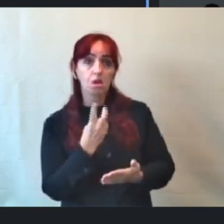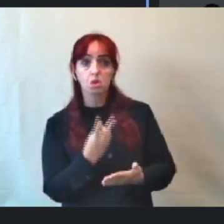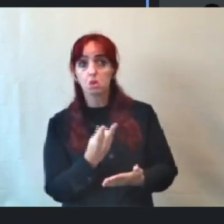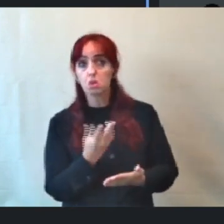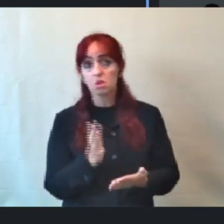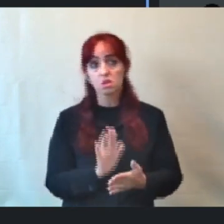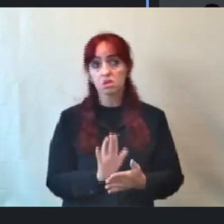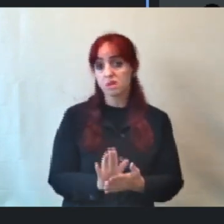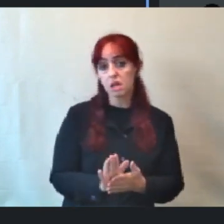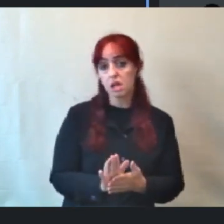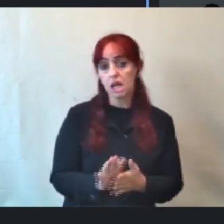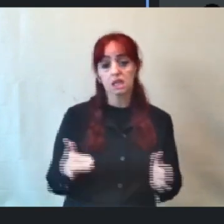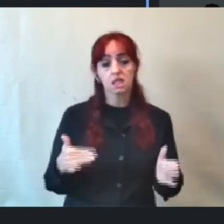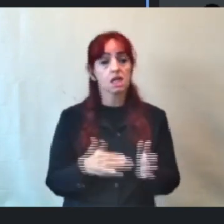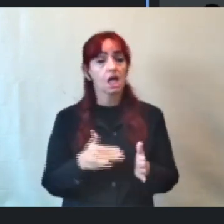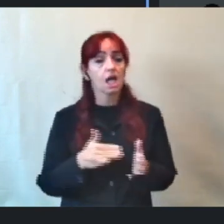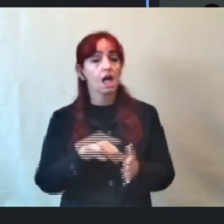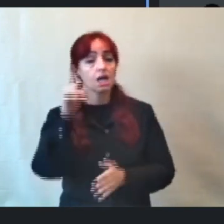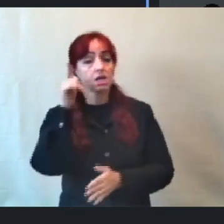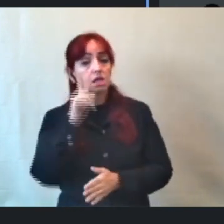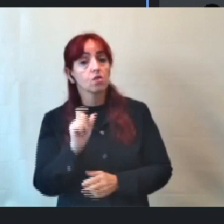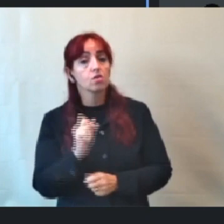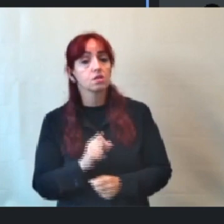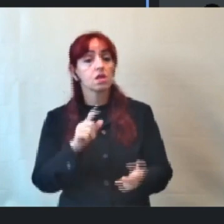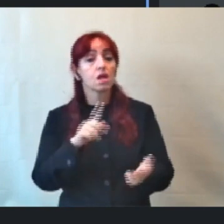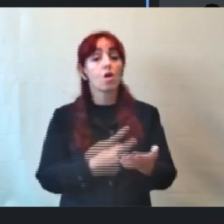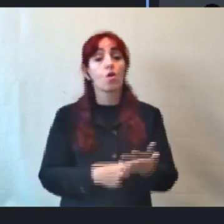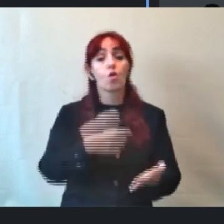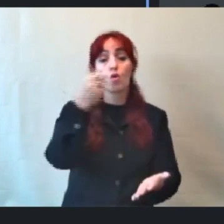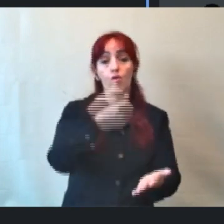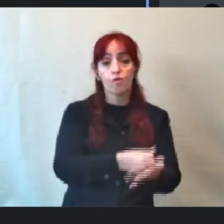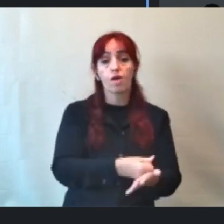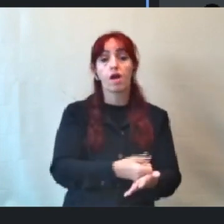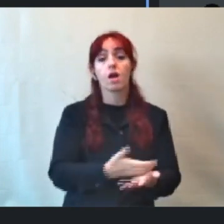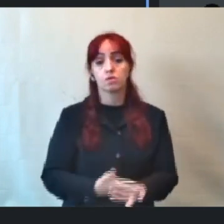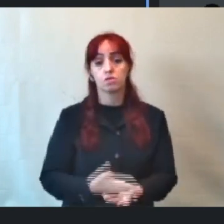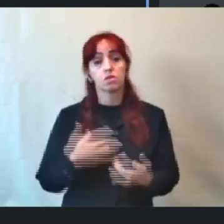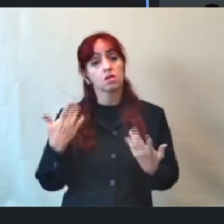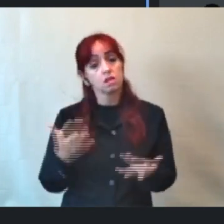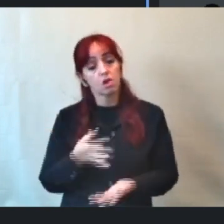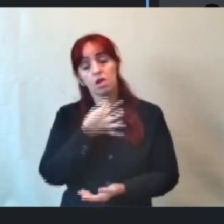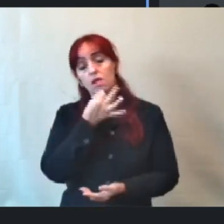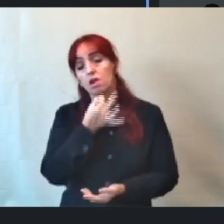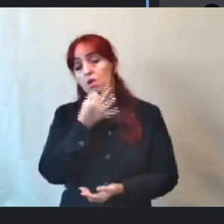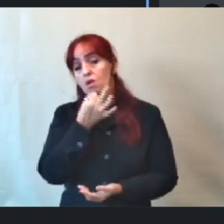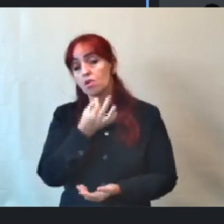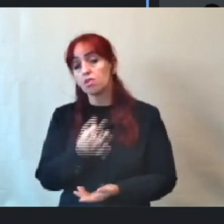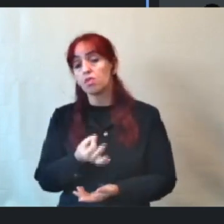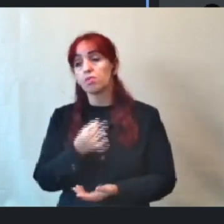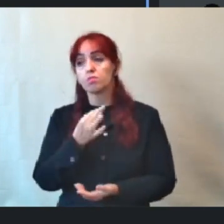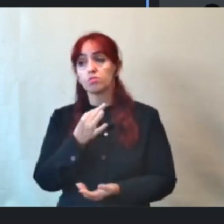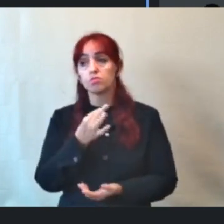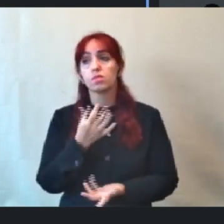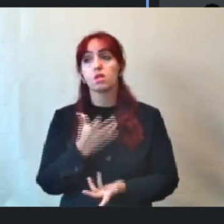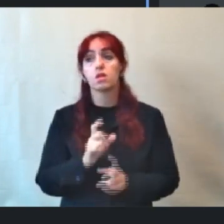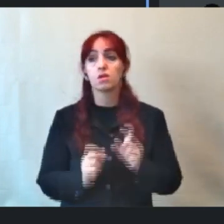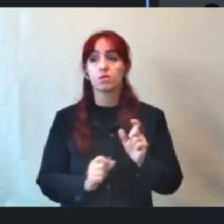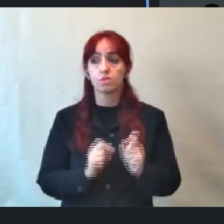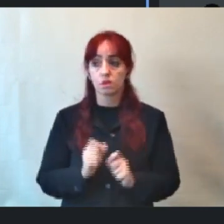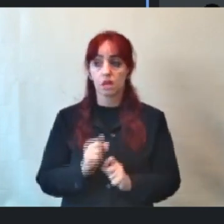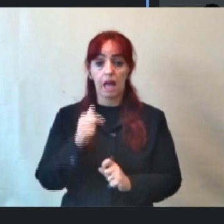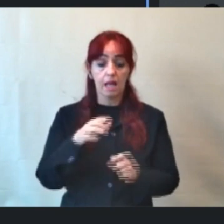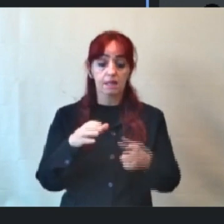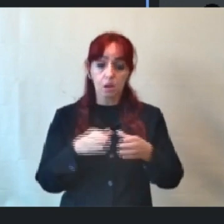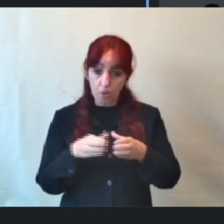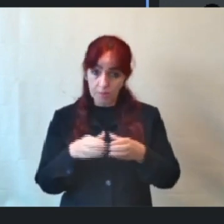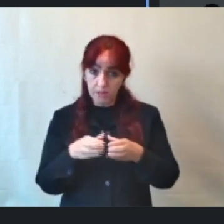então a gente chegar ao extremo de convocá-lo. Bom, eu sugeria, eu sugeria, né, a essa comissão que a